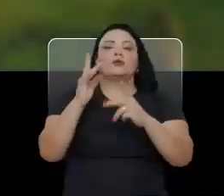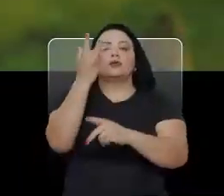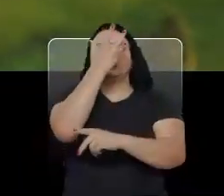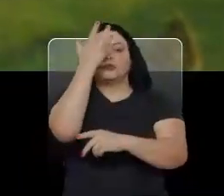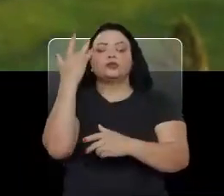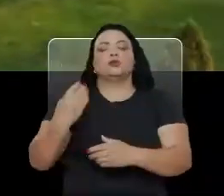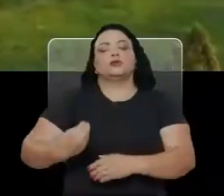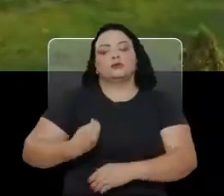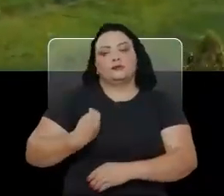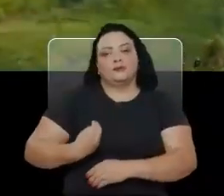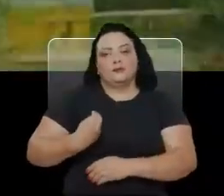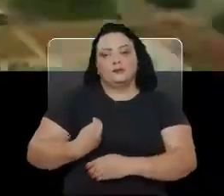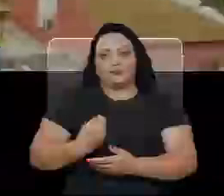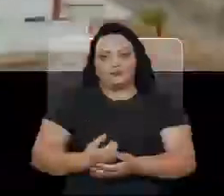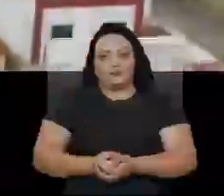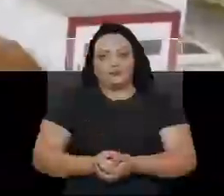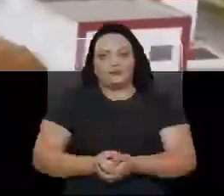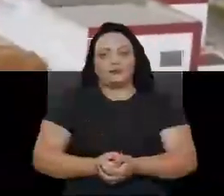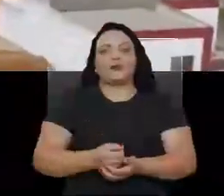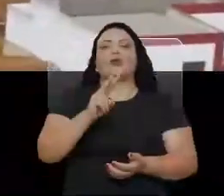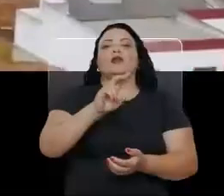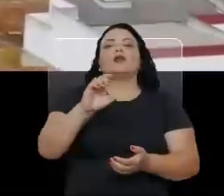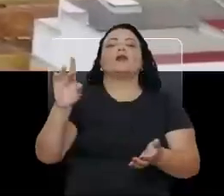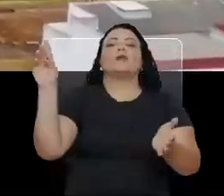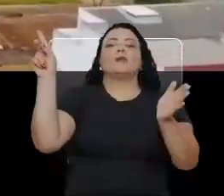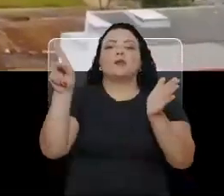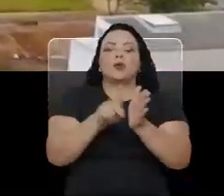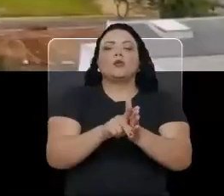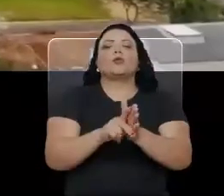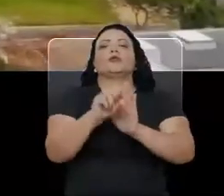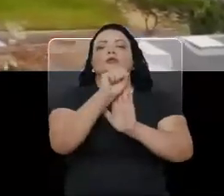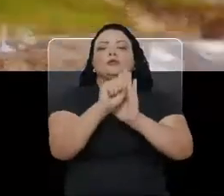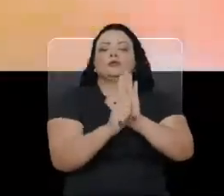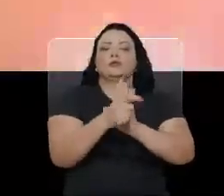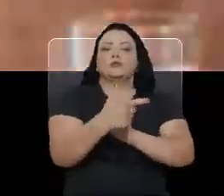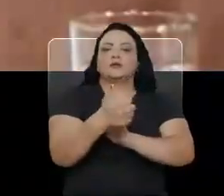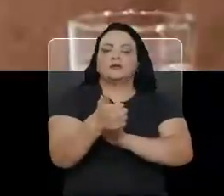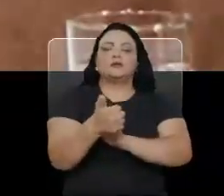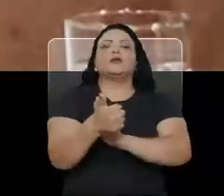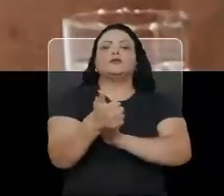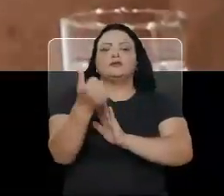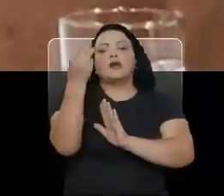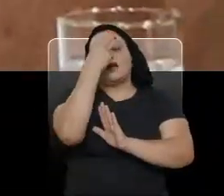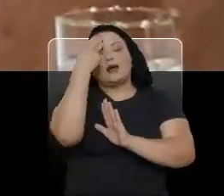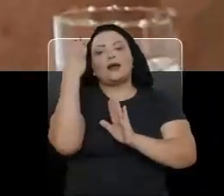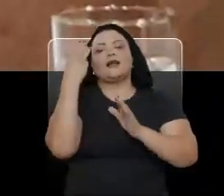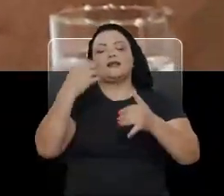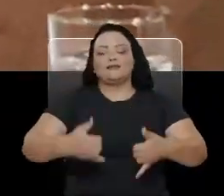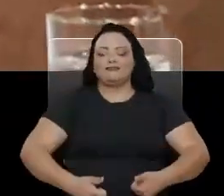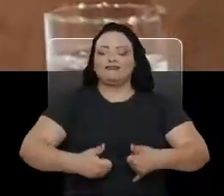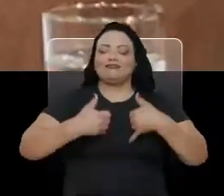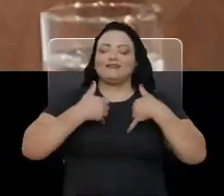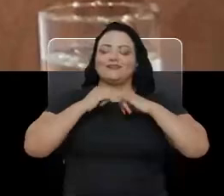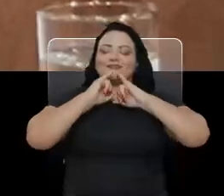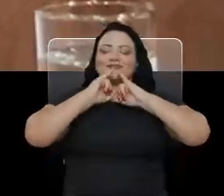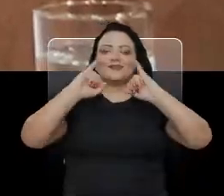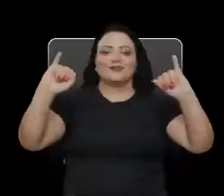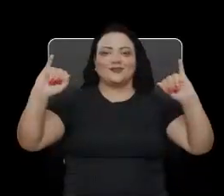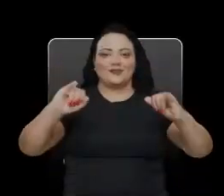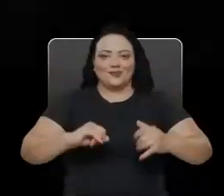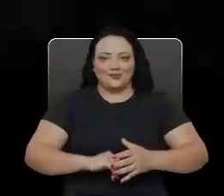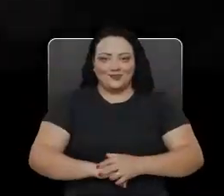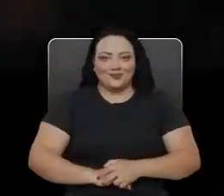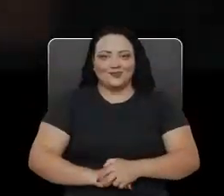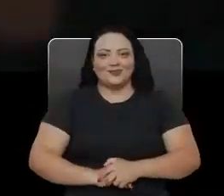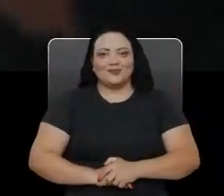todos que aqui viviam. Era a conquista do século XXI, como ele mesmo se orgulhava de dizer.